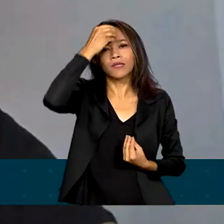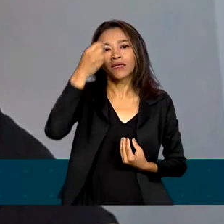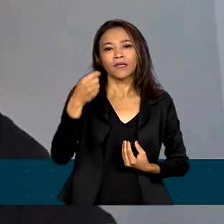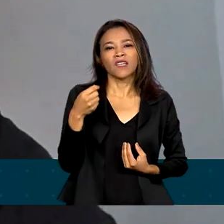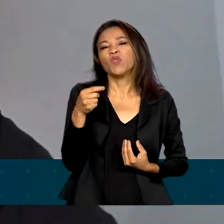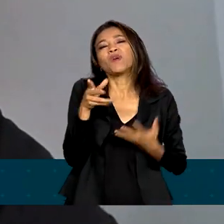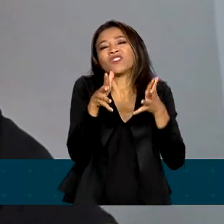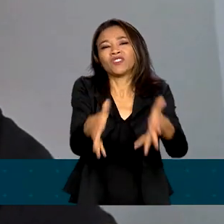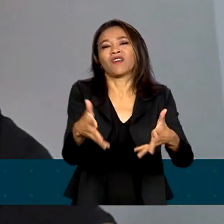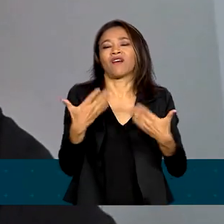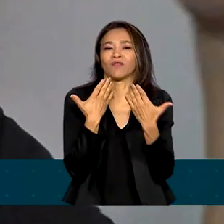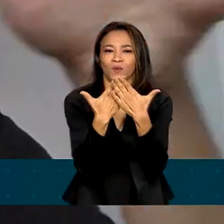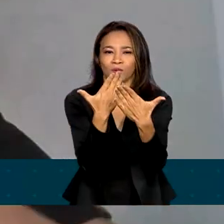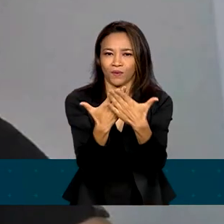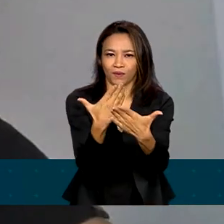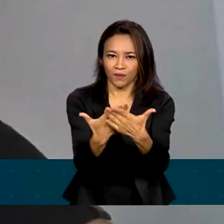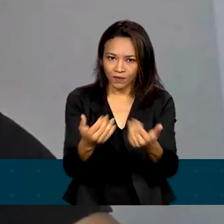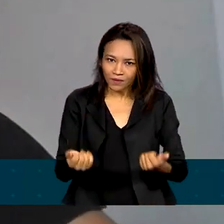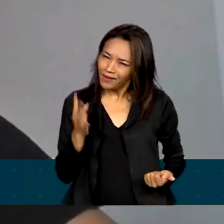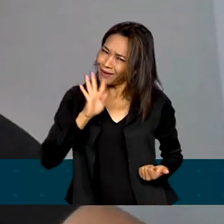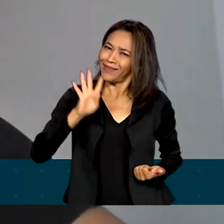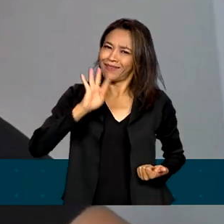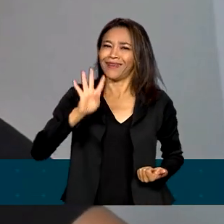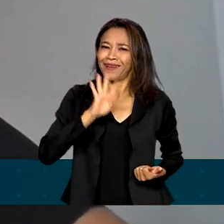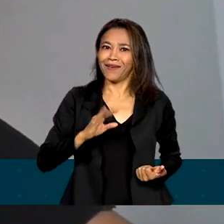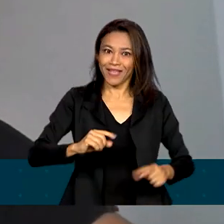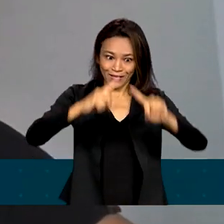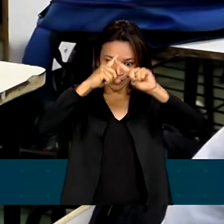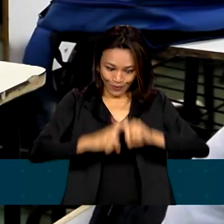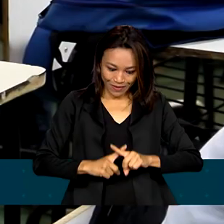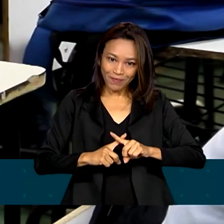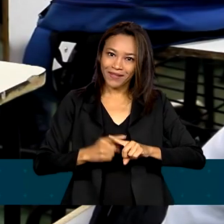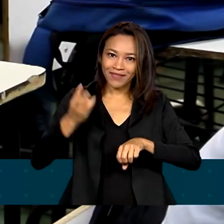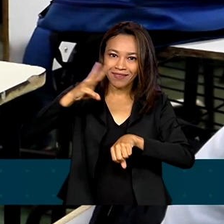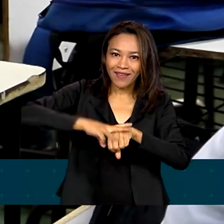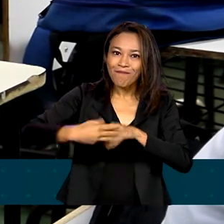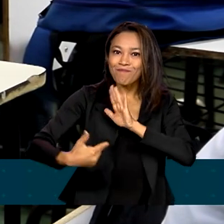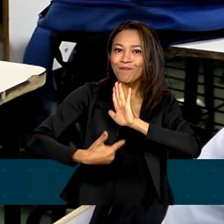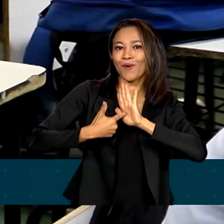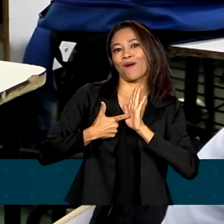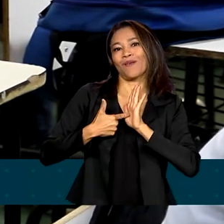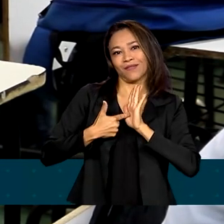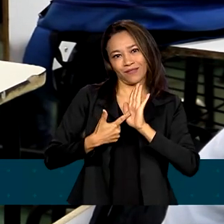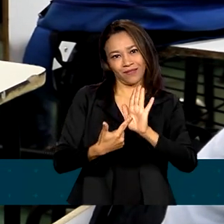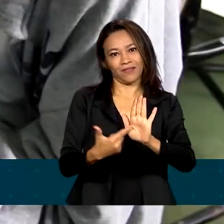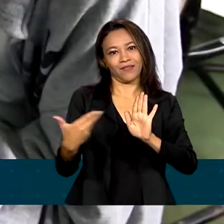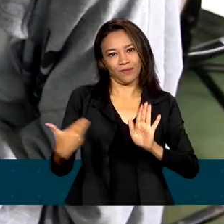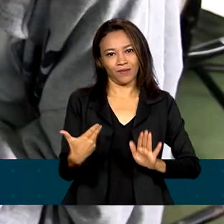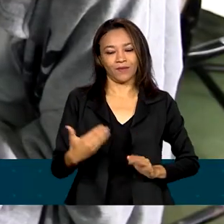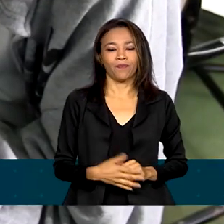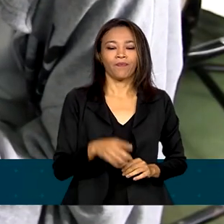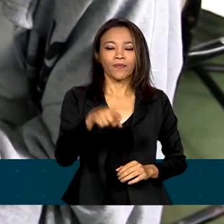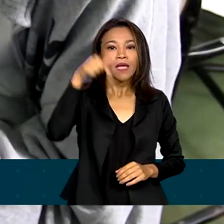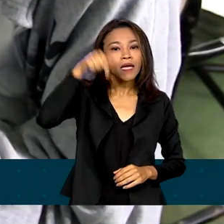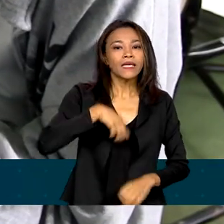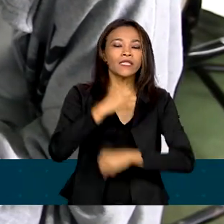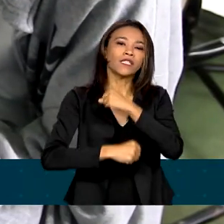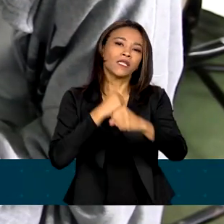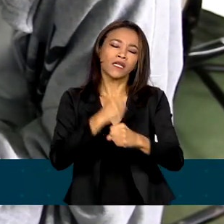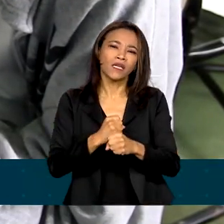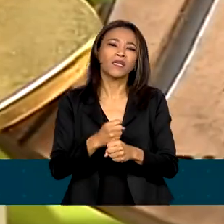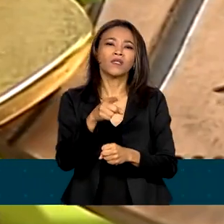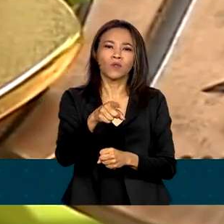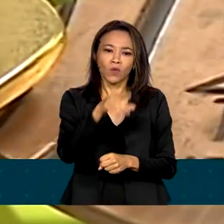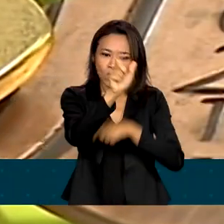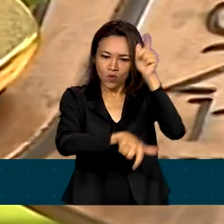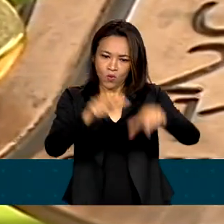algo tão chato. Ele pode ser legal e as Olimpíadas trazem isso. Esse ano, mais de 8 mil alunos de todo o país serão